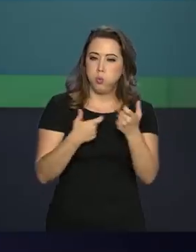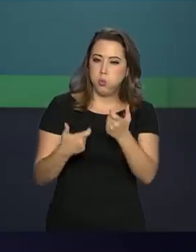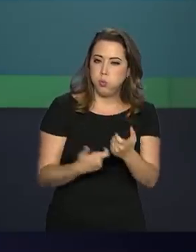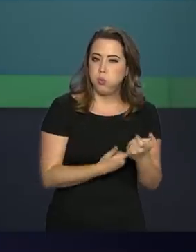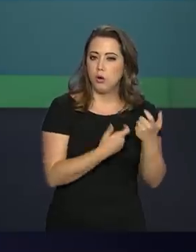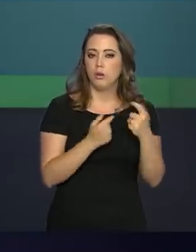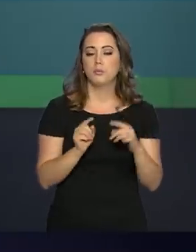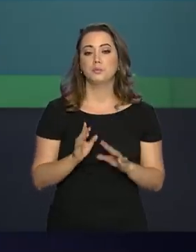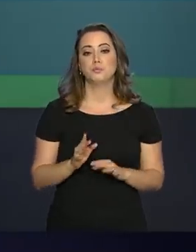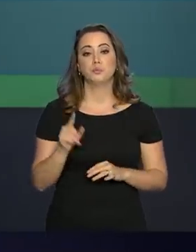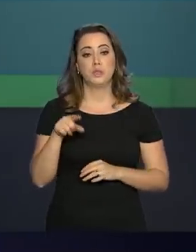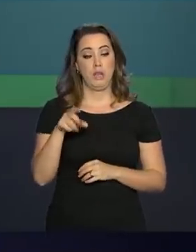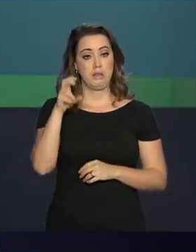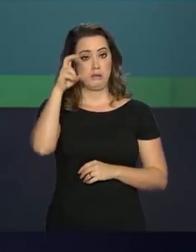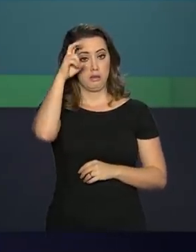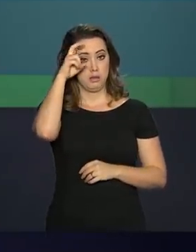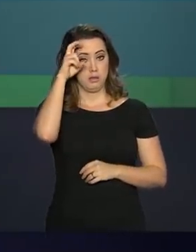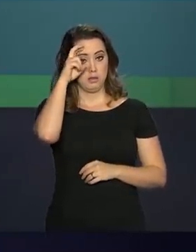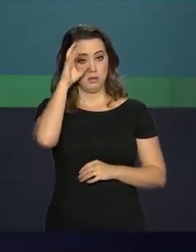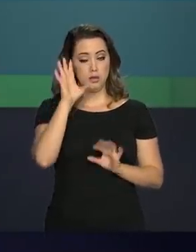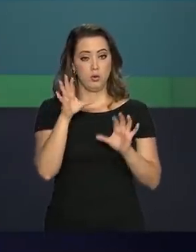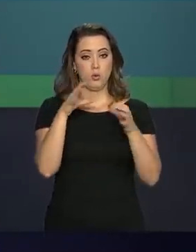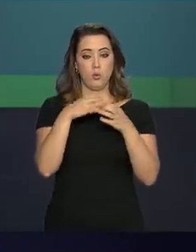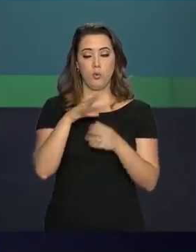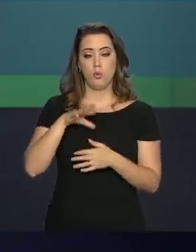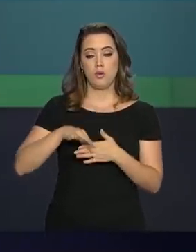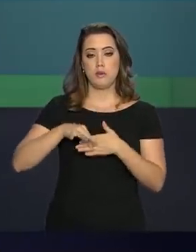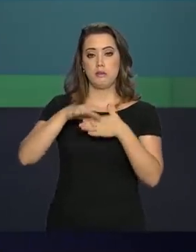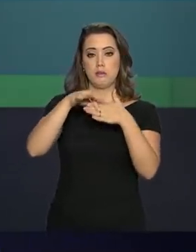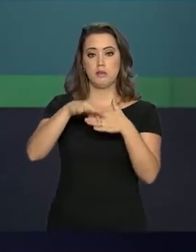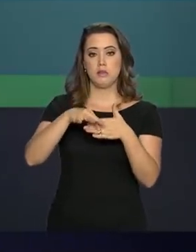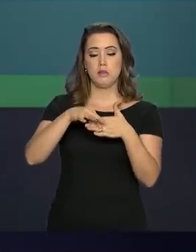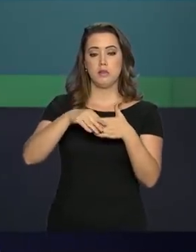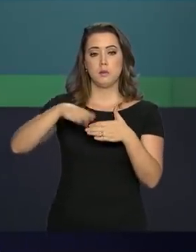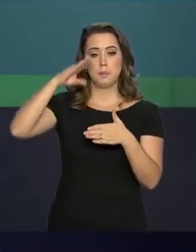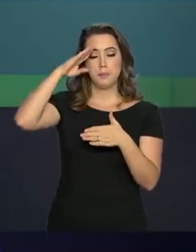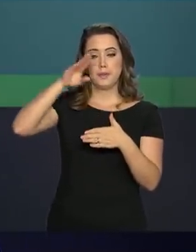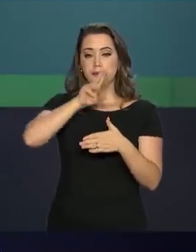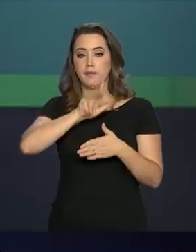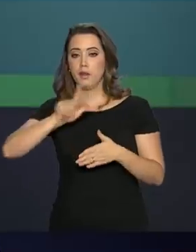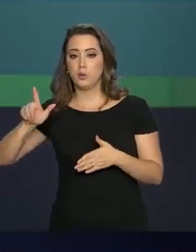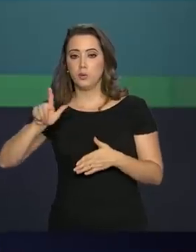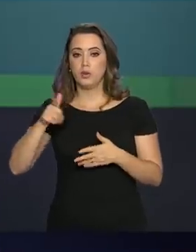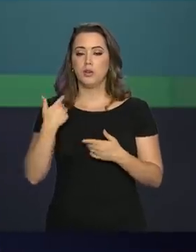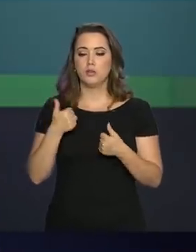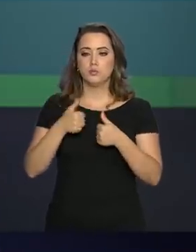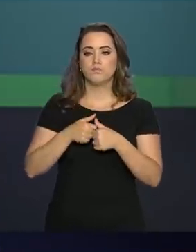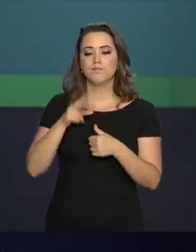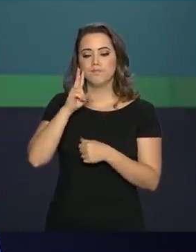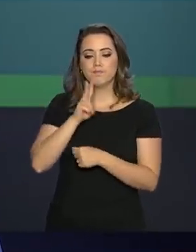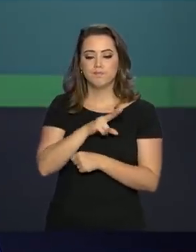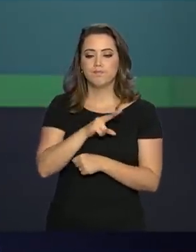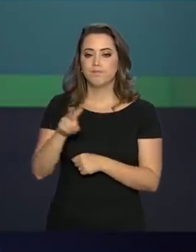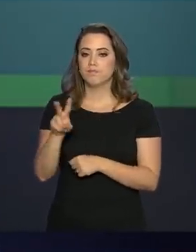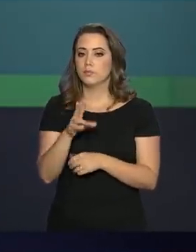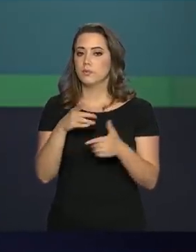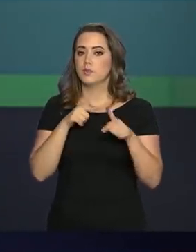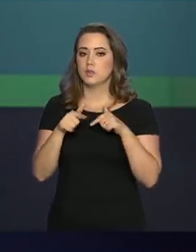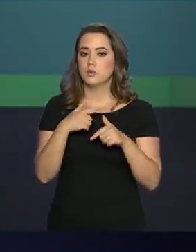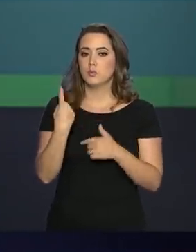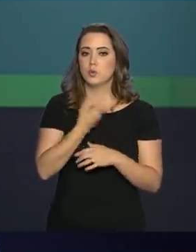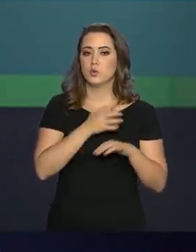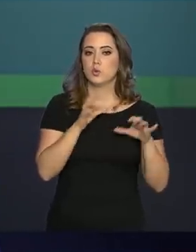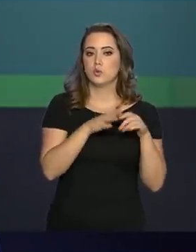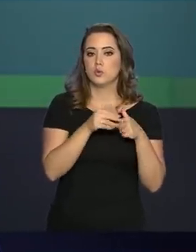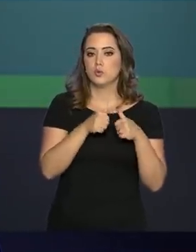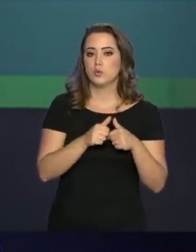nesta quinta-feira, o comandante militar do Leste, general Braga Neto, esteve na região para acompanhar o trabalho. A nossa equipe, que